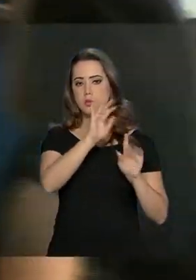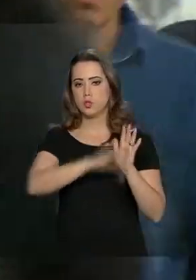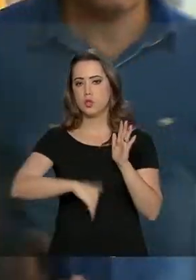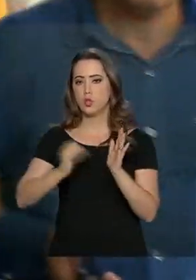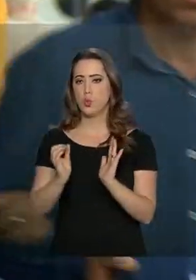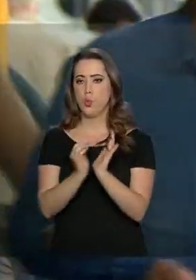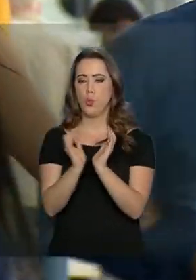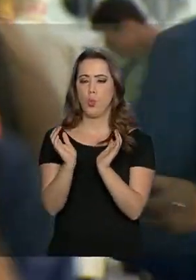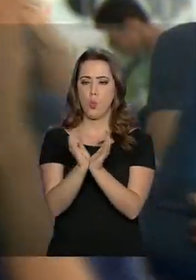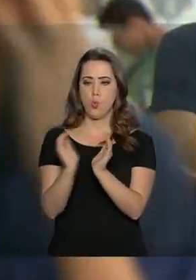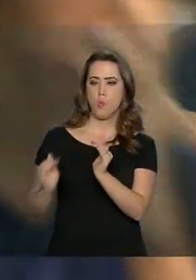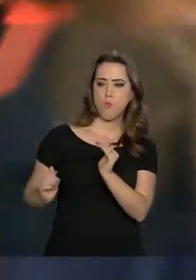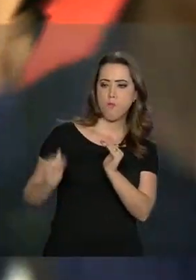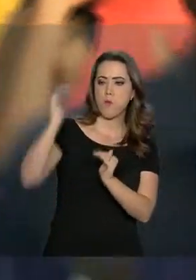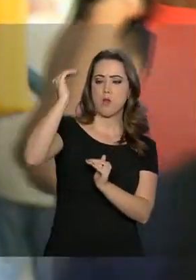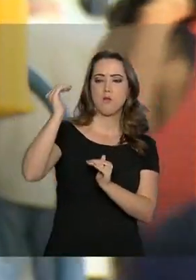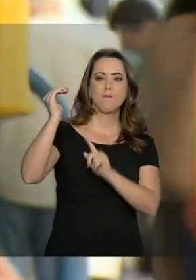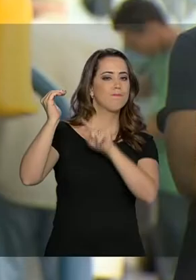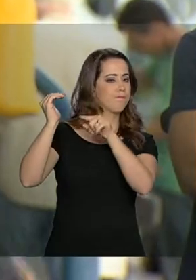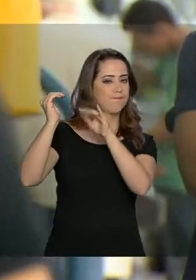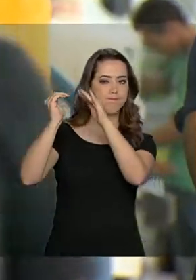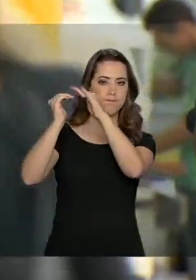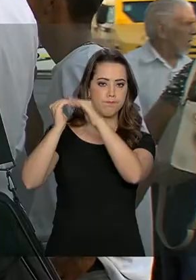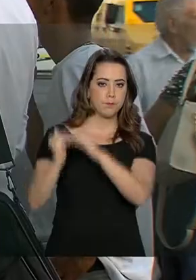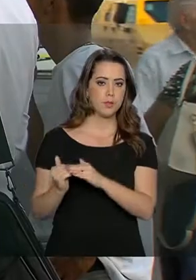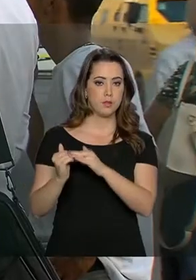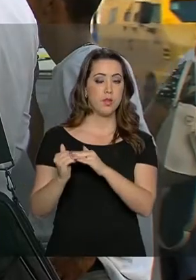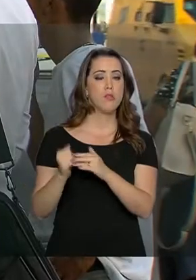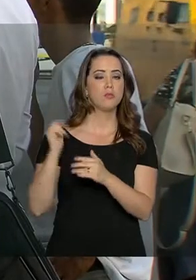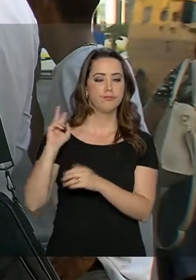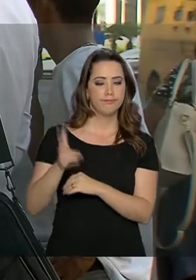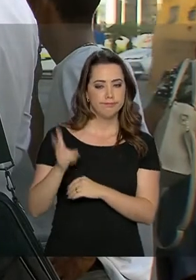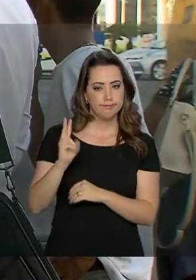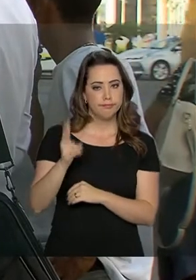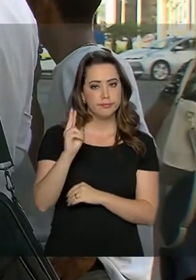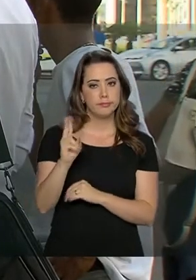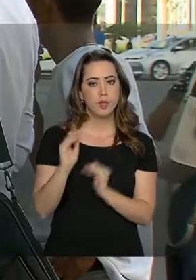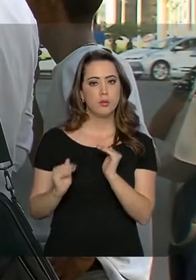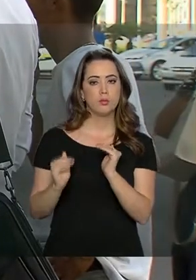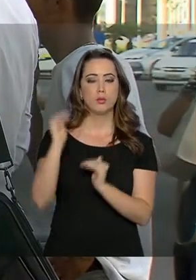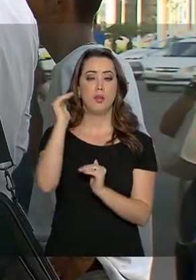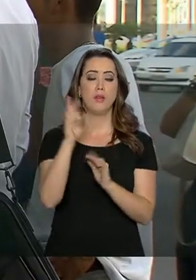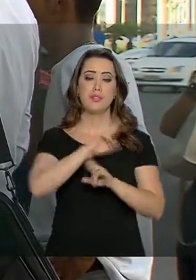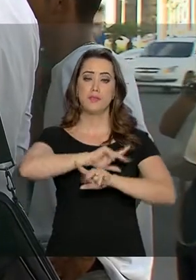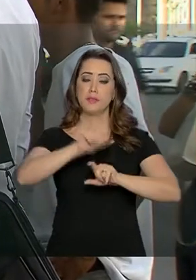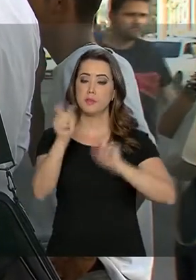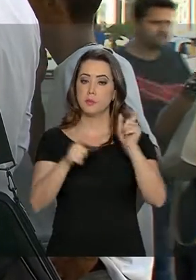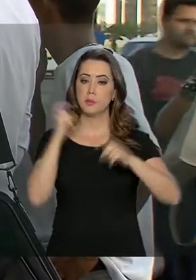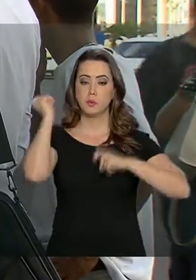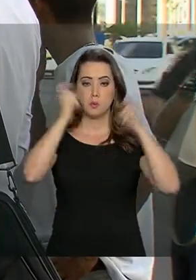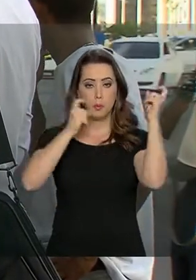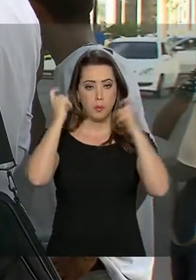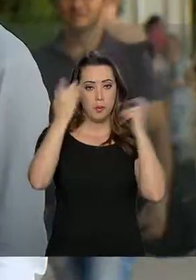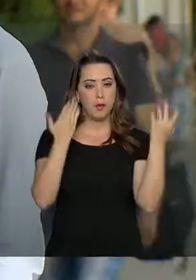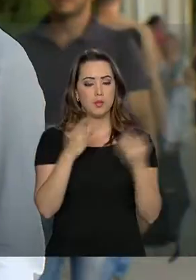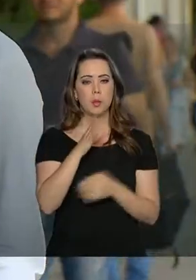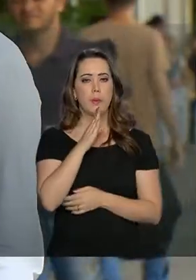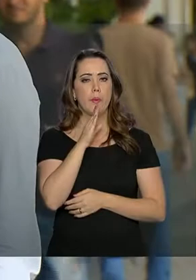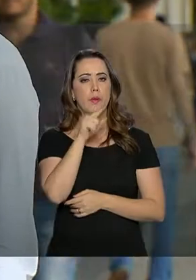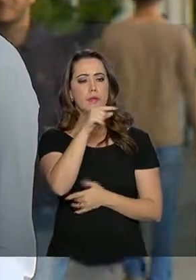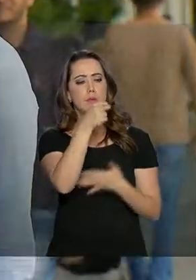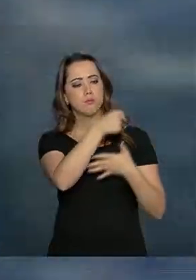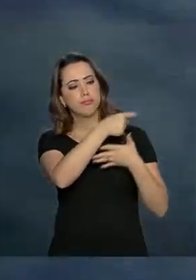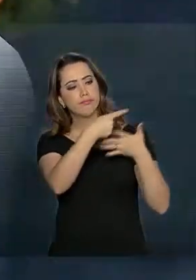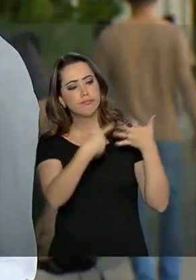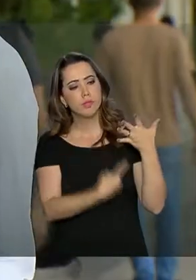privilégios e regalias de grupos que por muitos anos foram favorecidos. Muita gente se preocupou em conhecer os